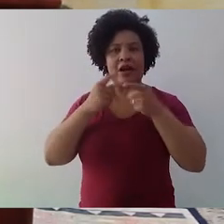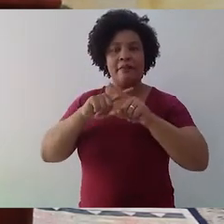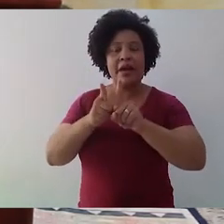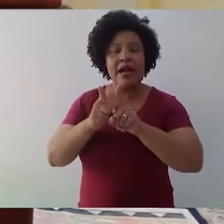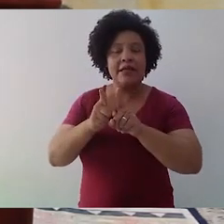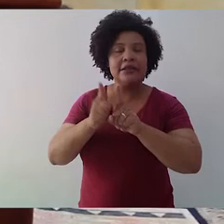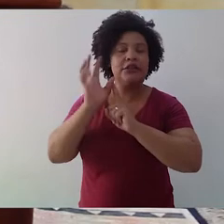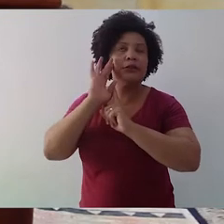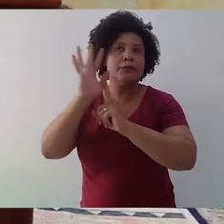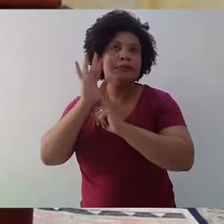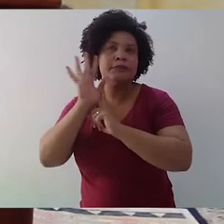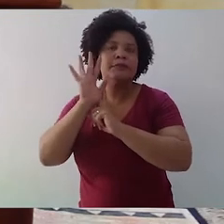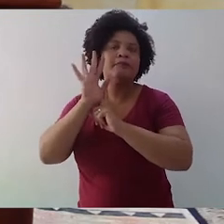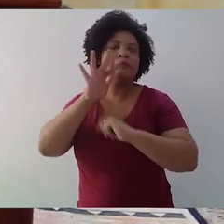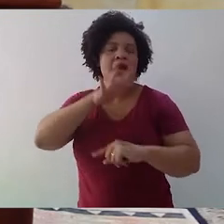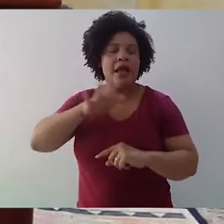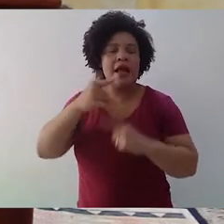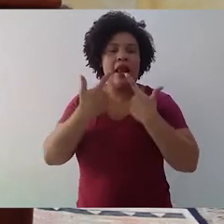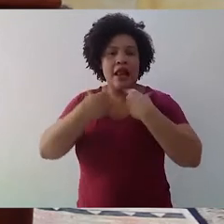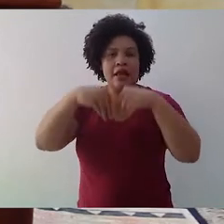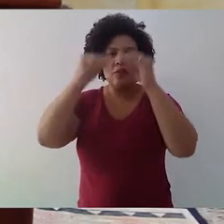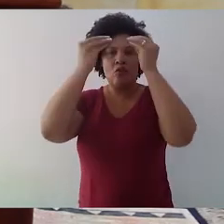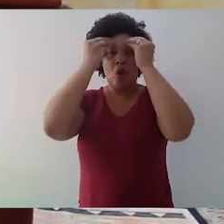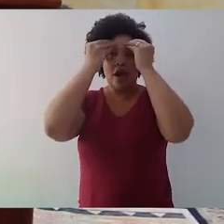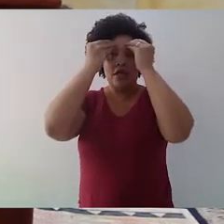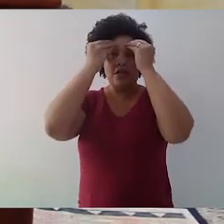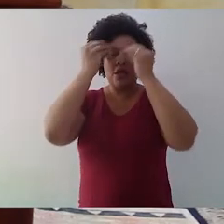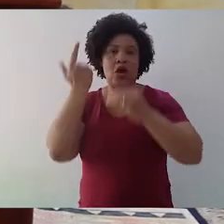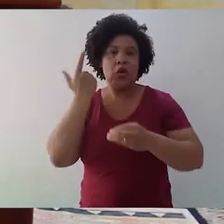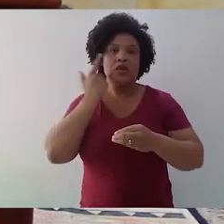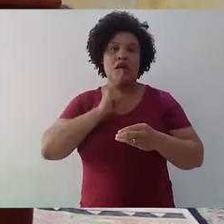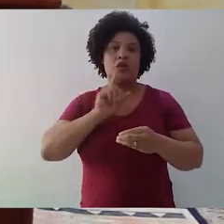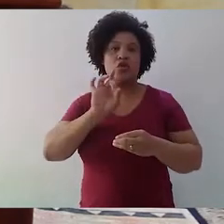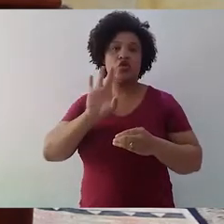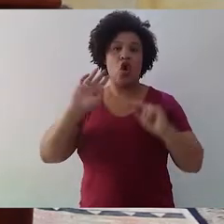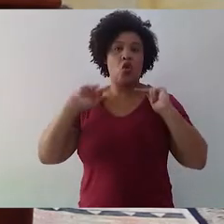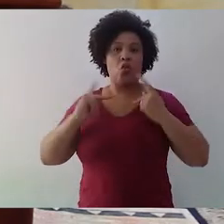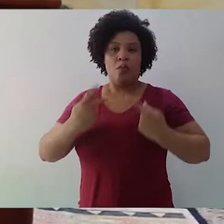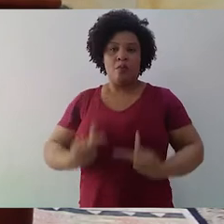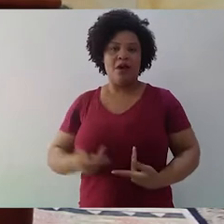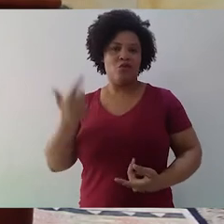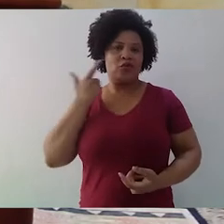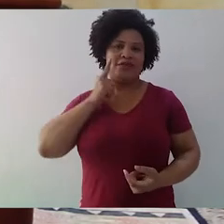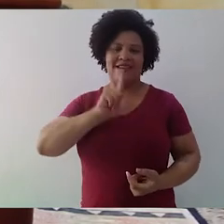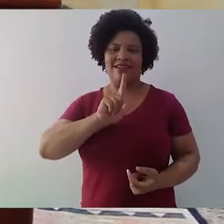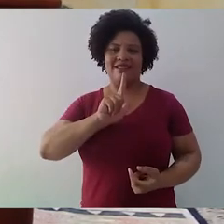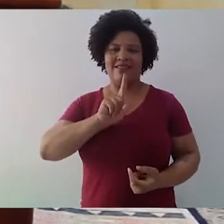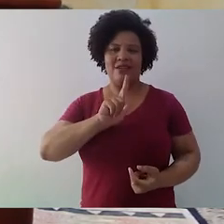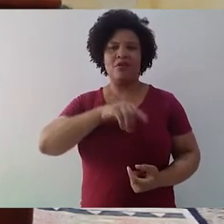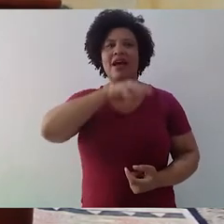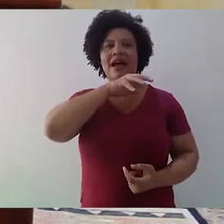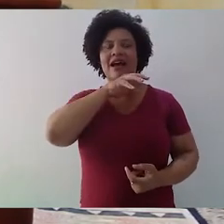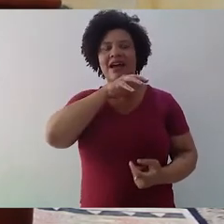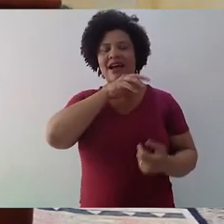que nos faria alcançar uma condição que só ao homem é dada e não aos animais, extrapola o comunicar,